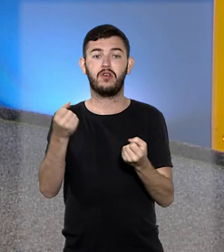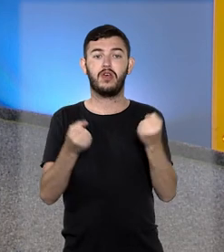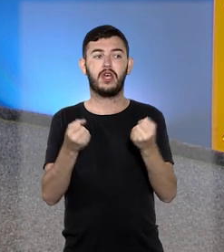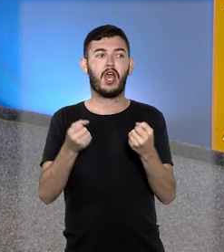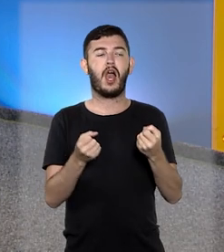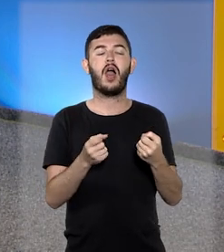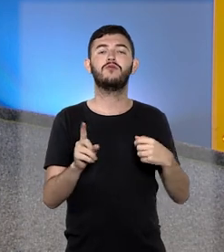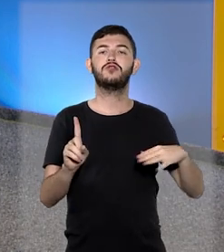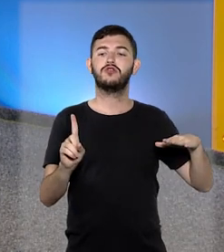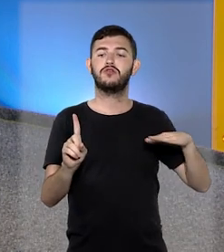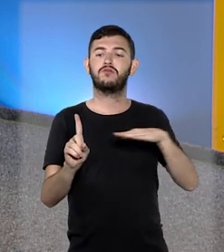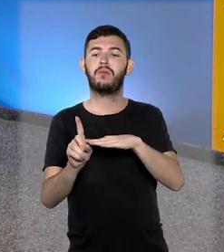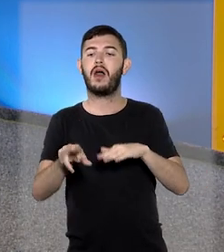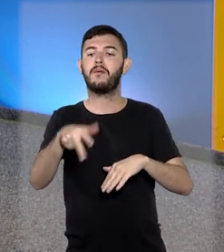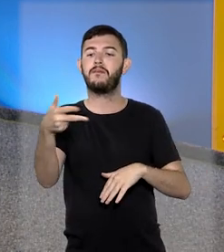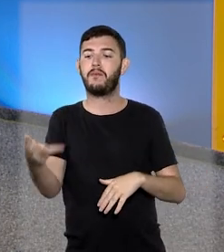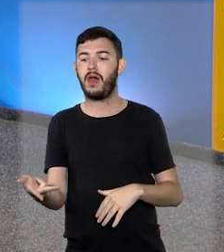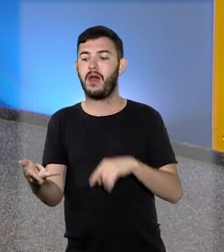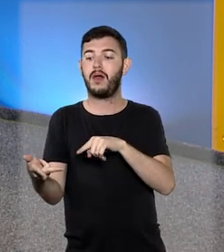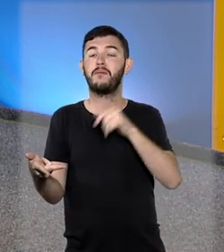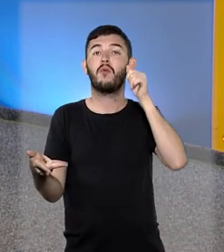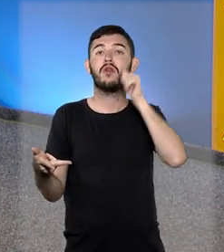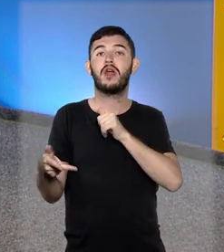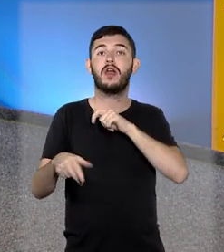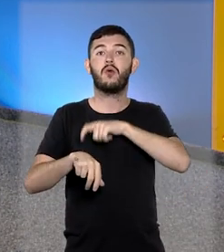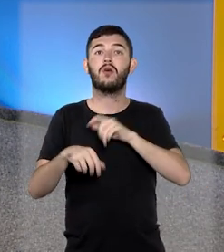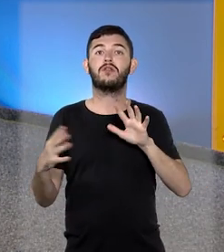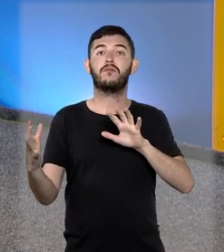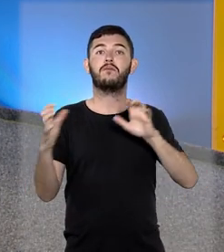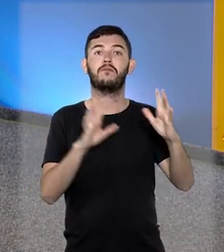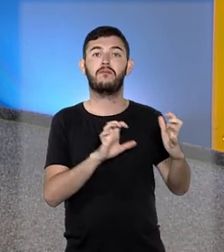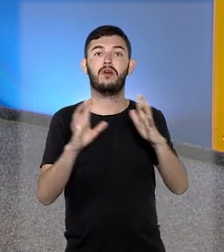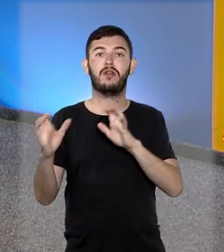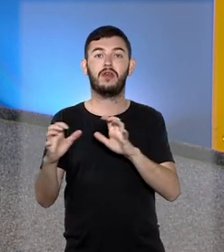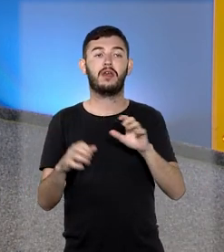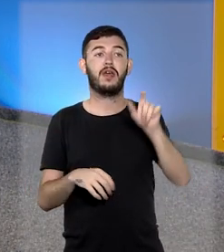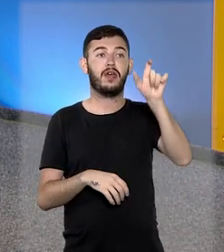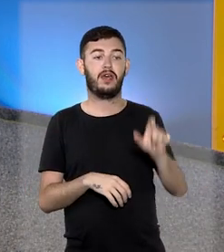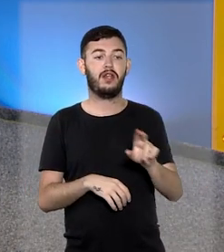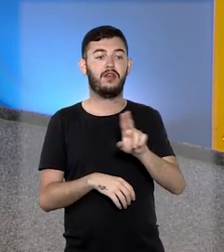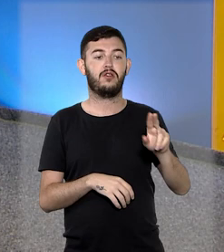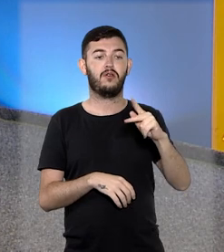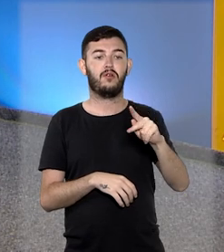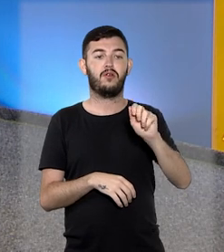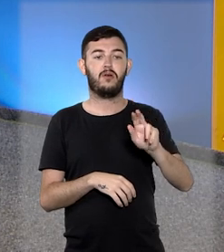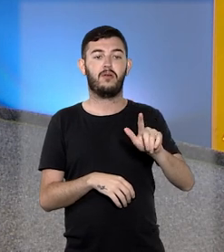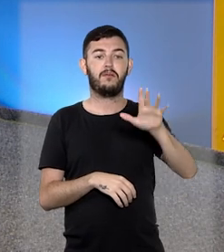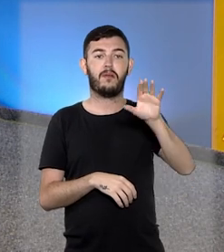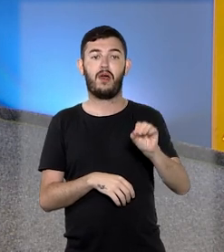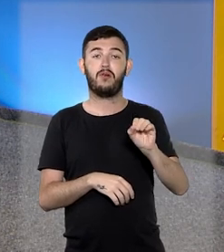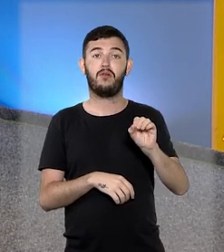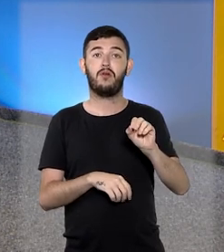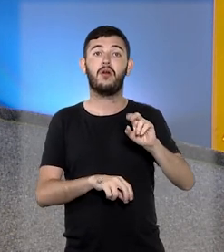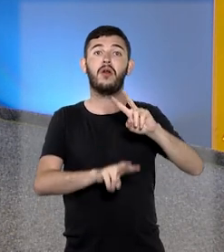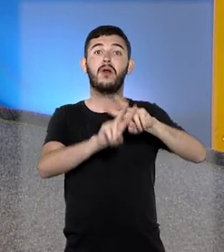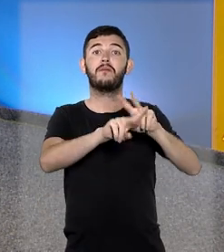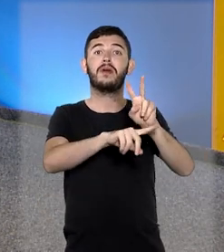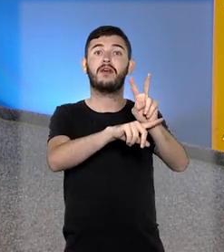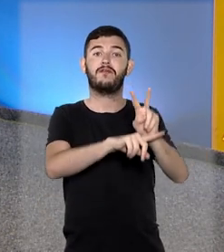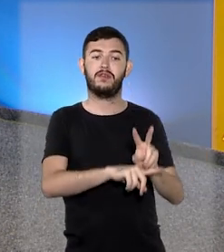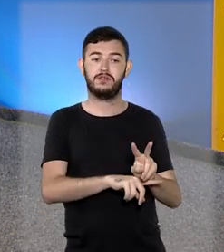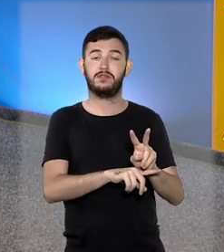atropelou mulher após briga de trânsito no DF. Paulo Ricardo Milhomen está preso preventivamente pela